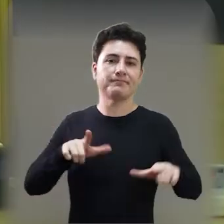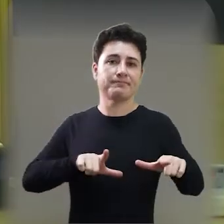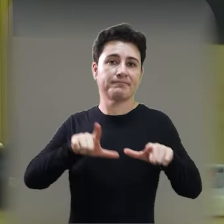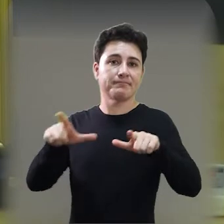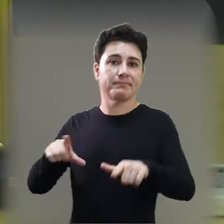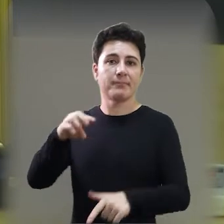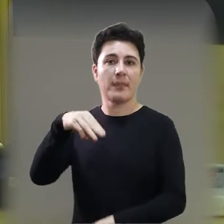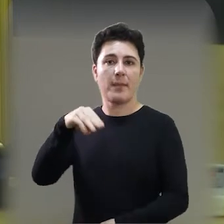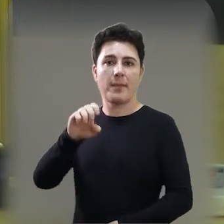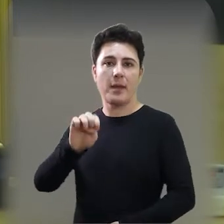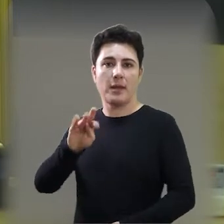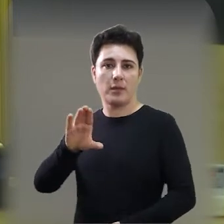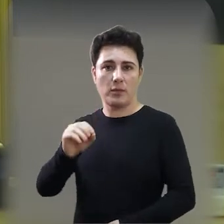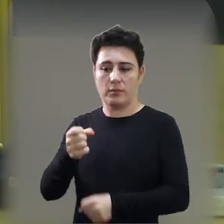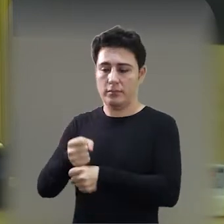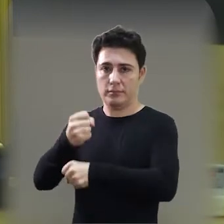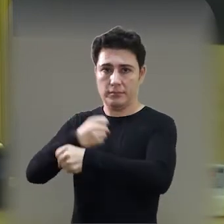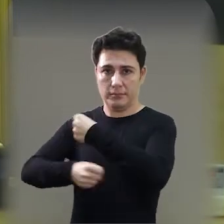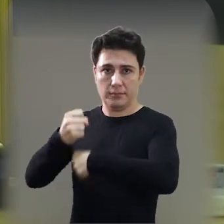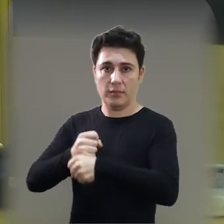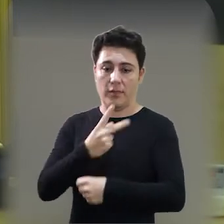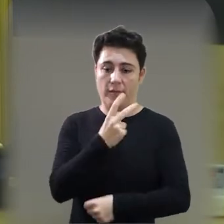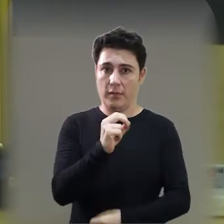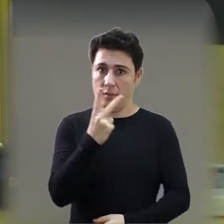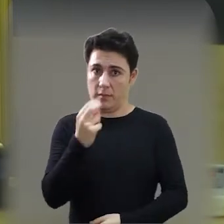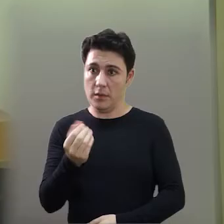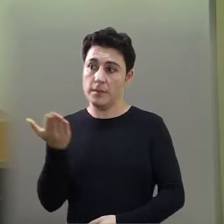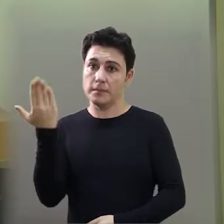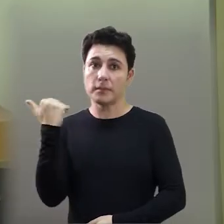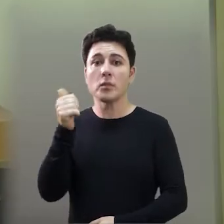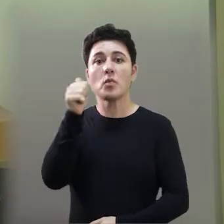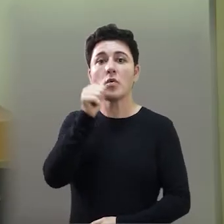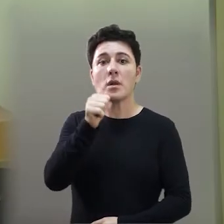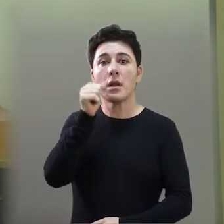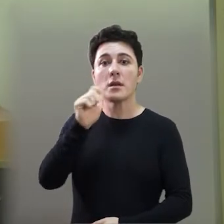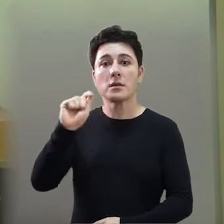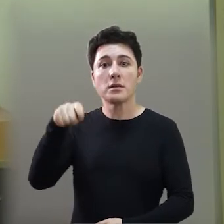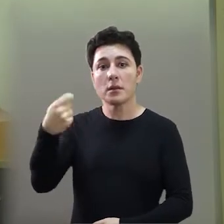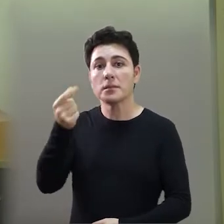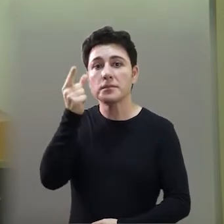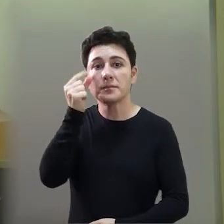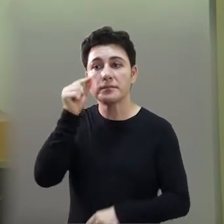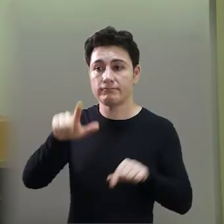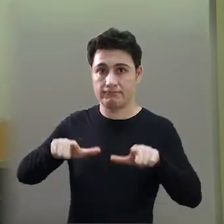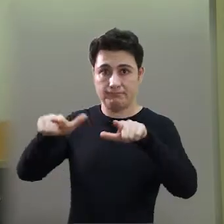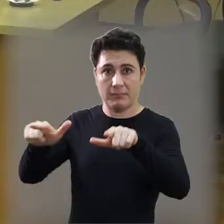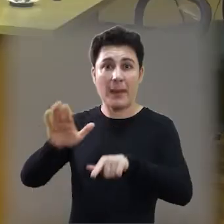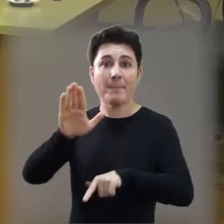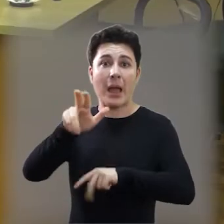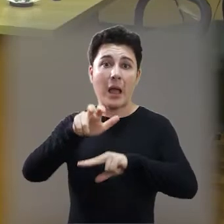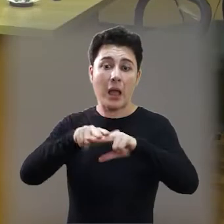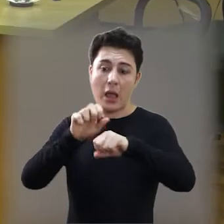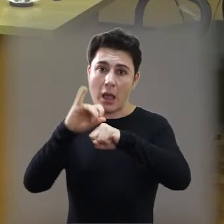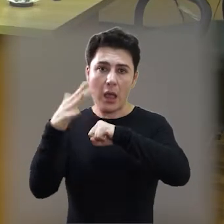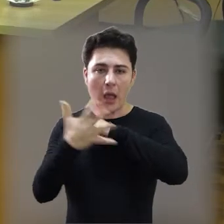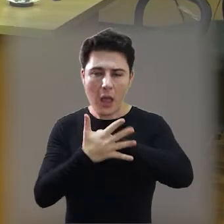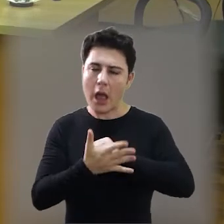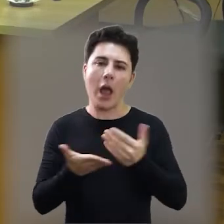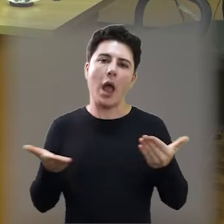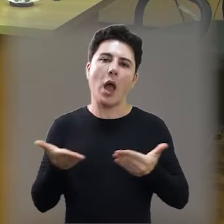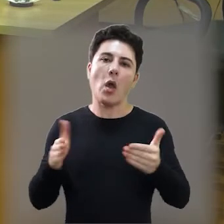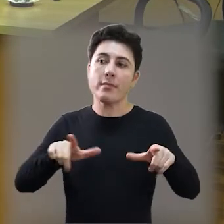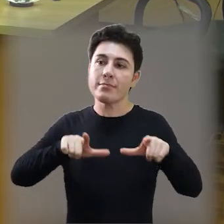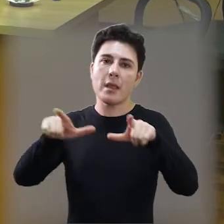O diploma de honra ao mérito foi concedido em 2020 pela então vereadora Juliana Damos, mas em razão da